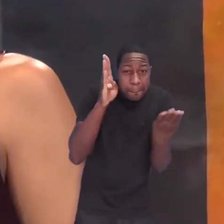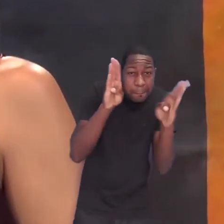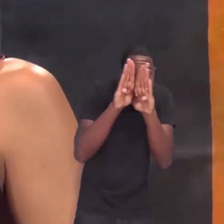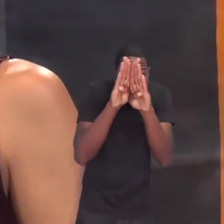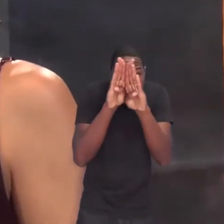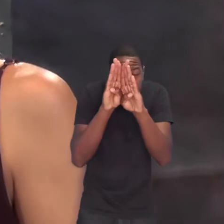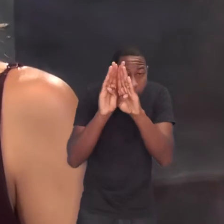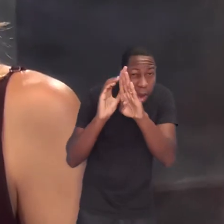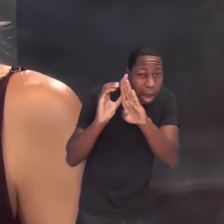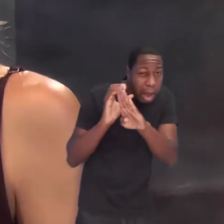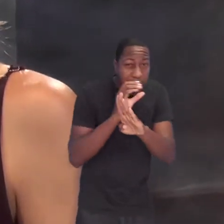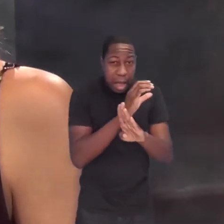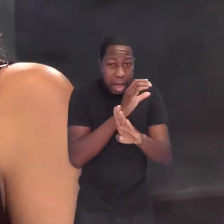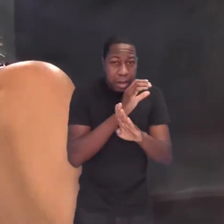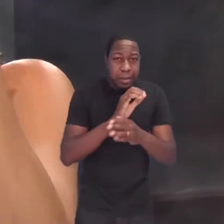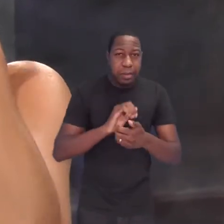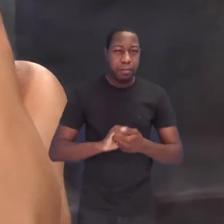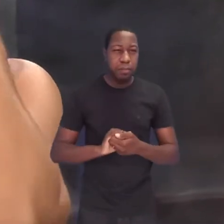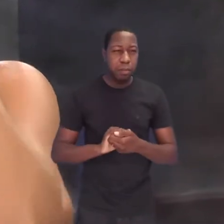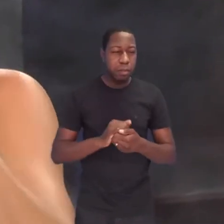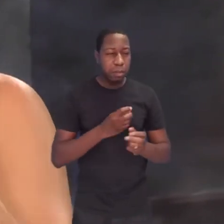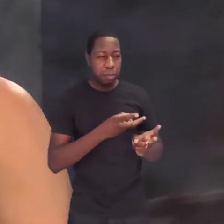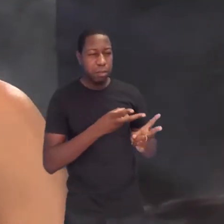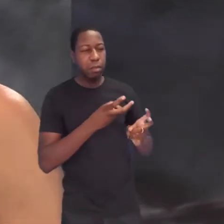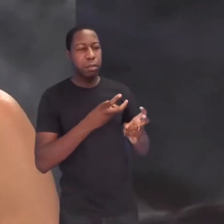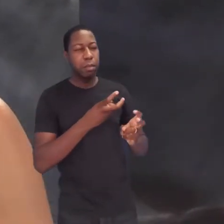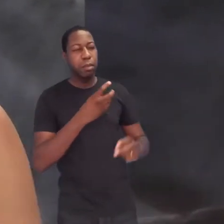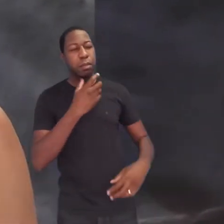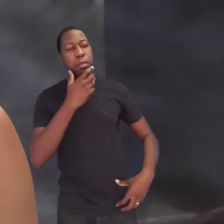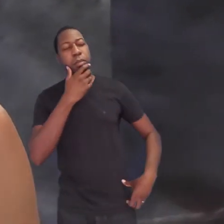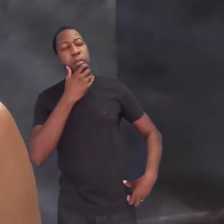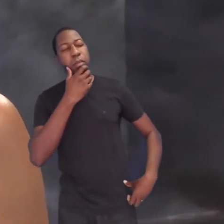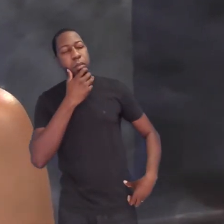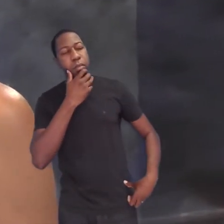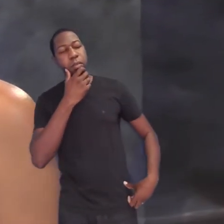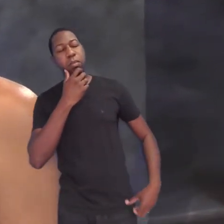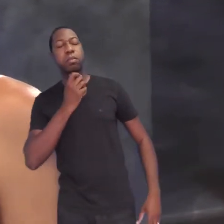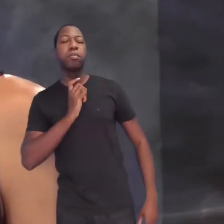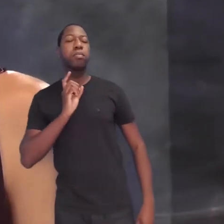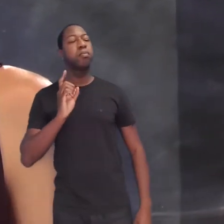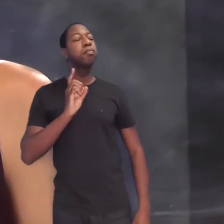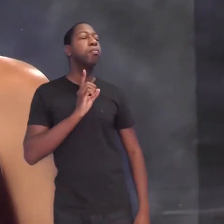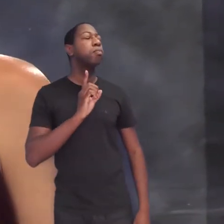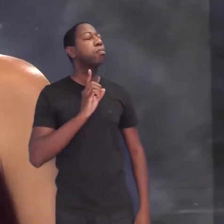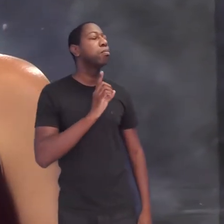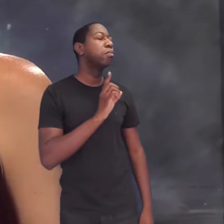muito desconfiado, foi até a casa e bateu na porta.